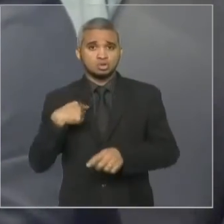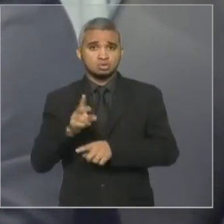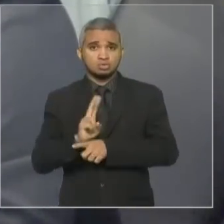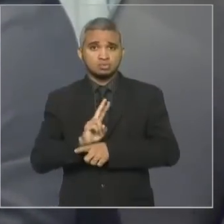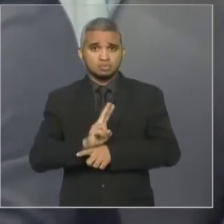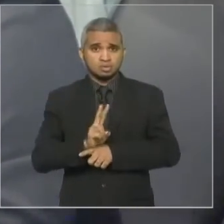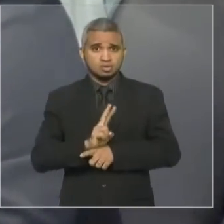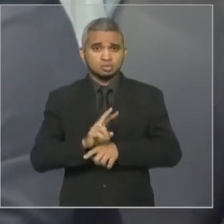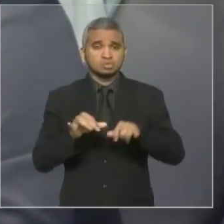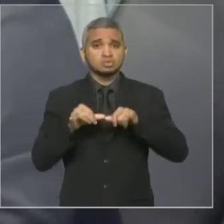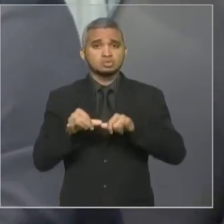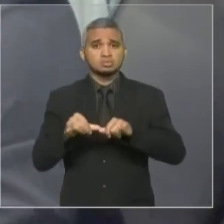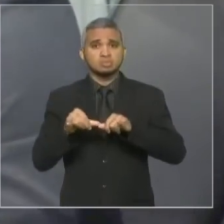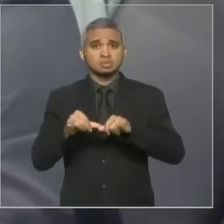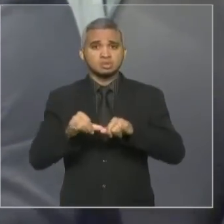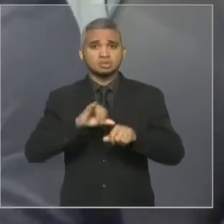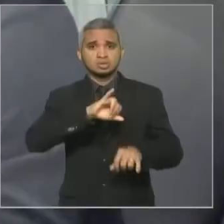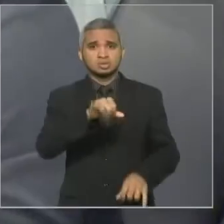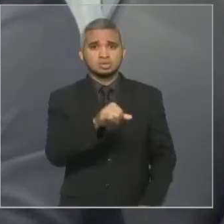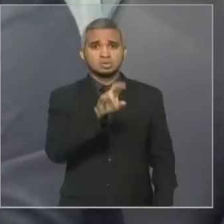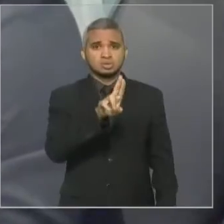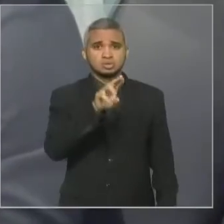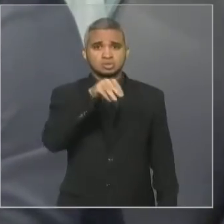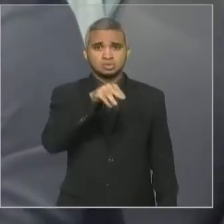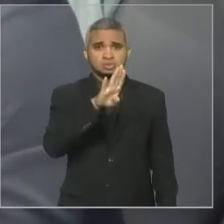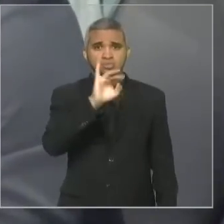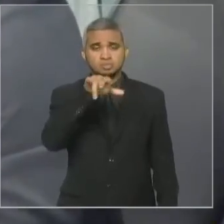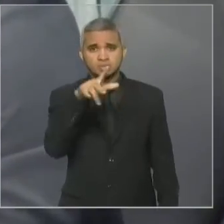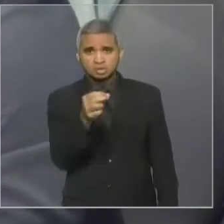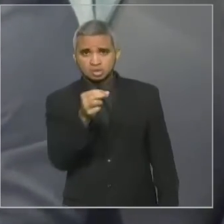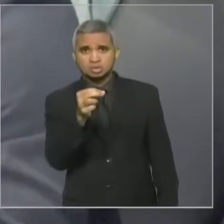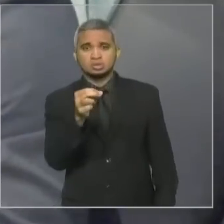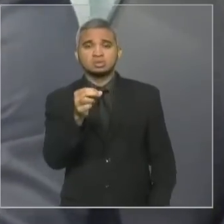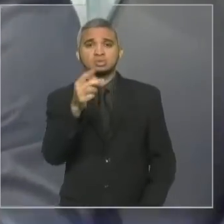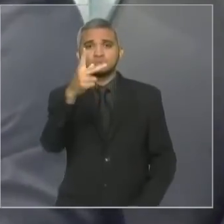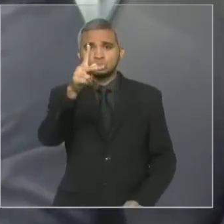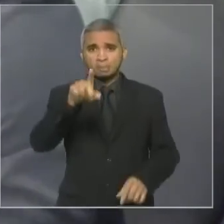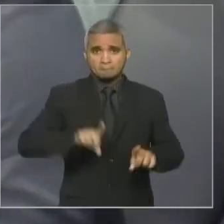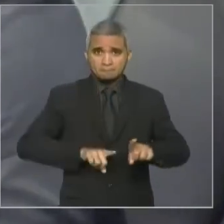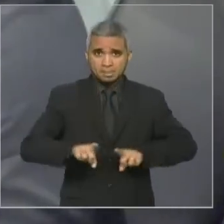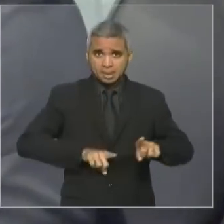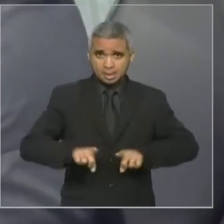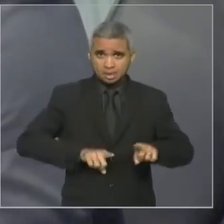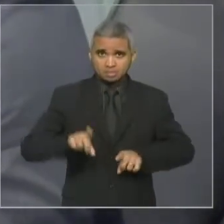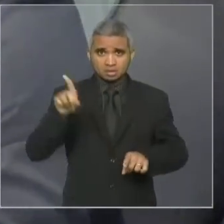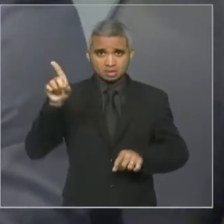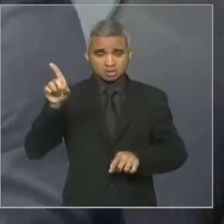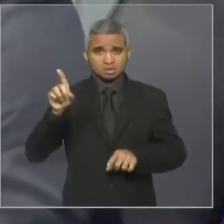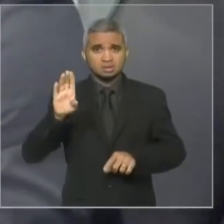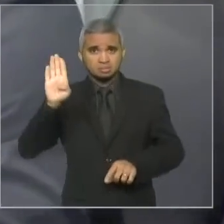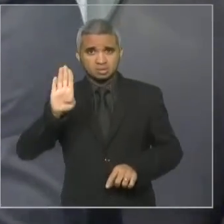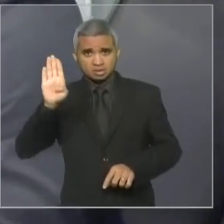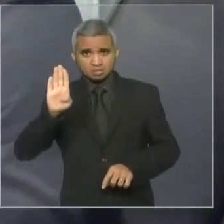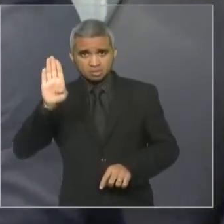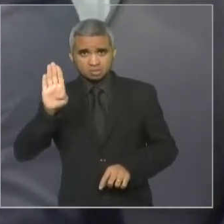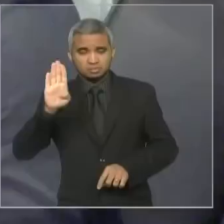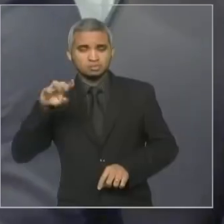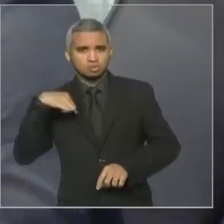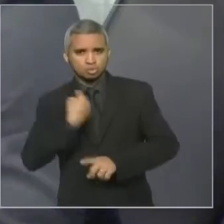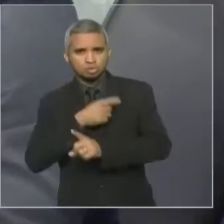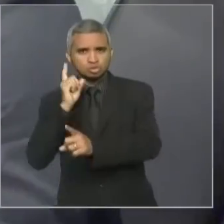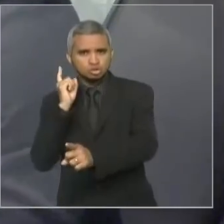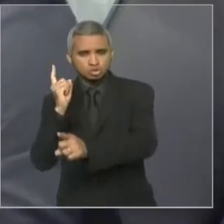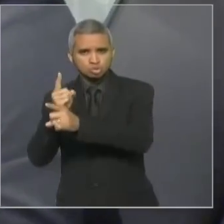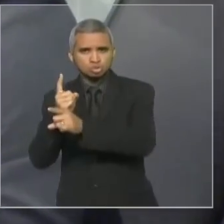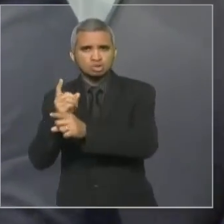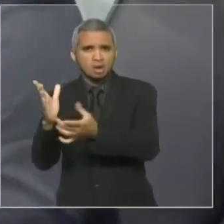fica lá no Bequimão, onde nós encontramos uma série de produtos fora da validade, uma série de produtos que desrespeitam as